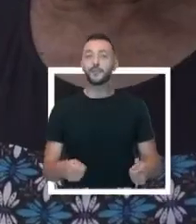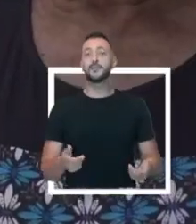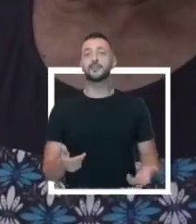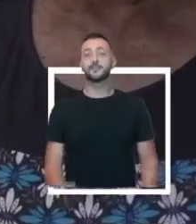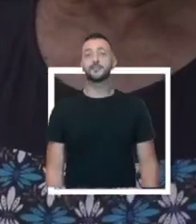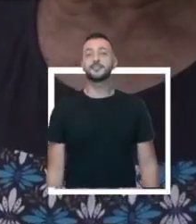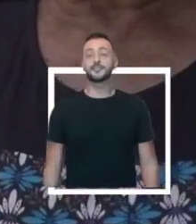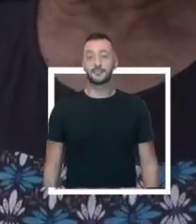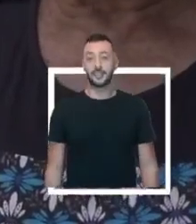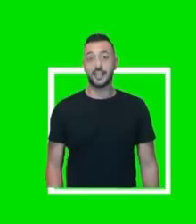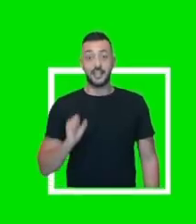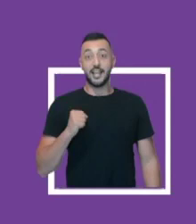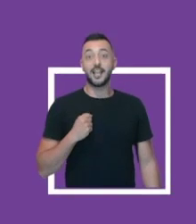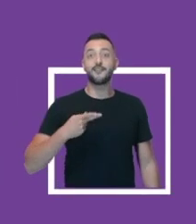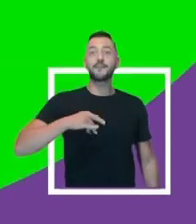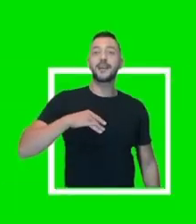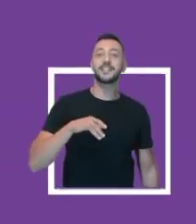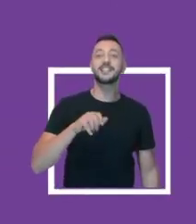Bora